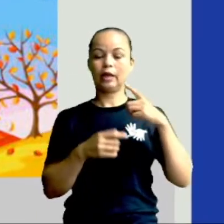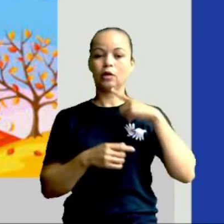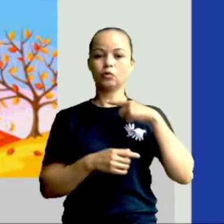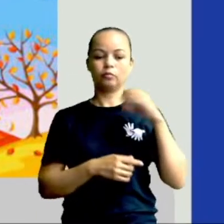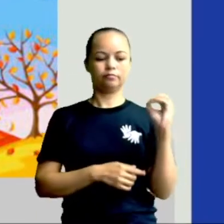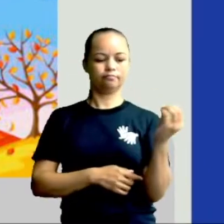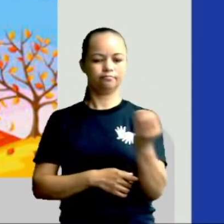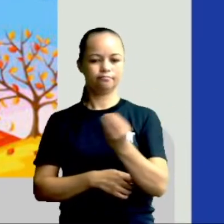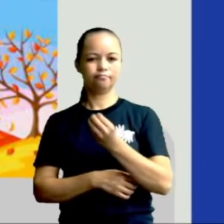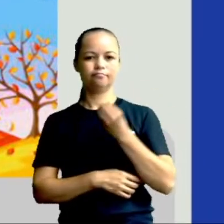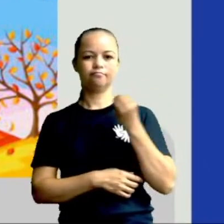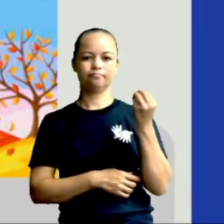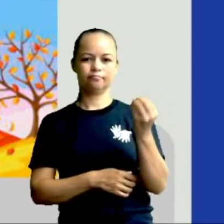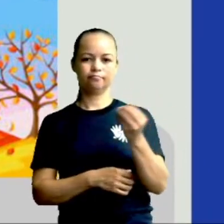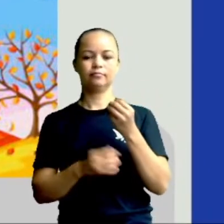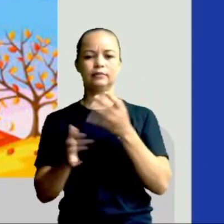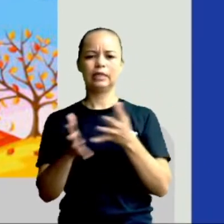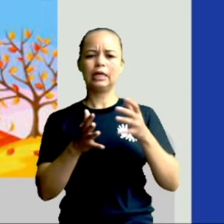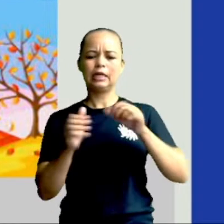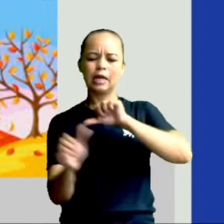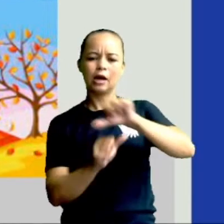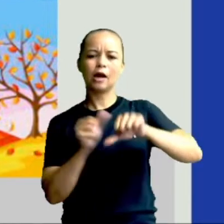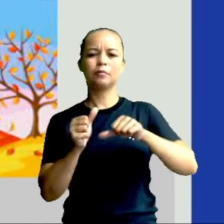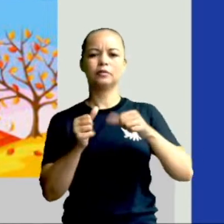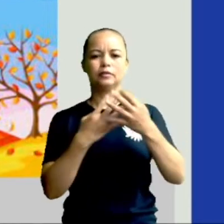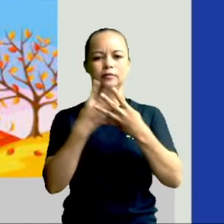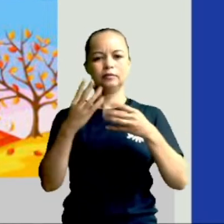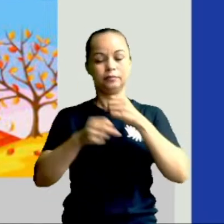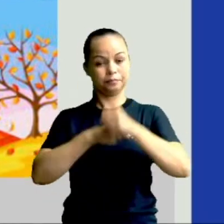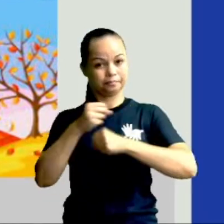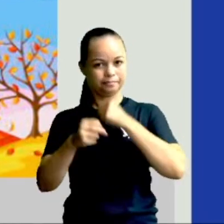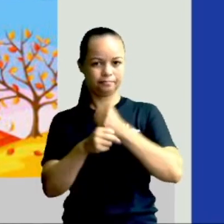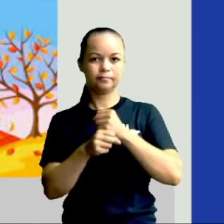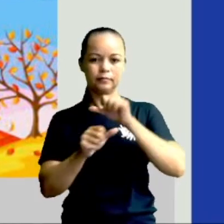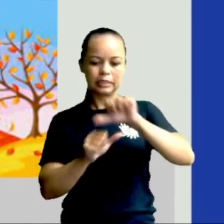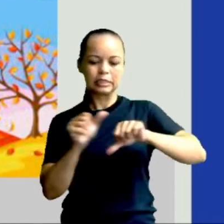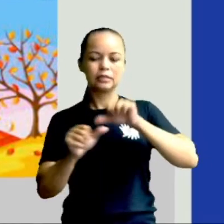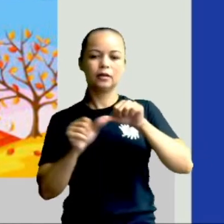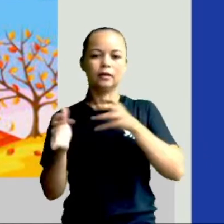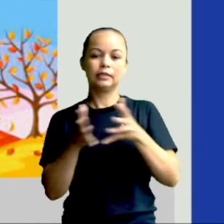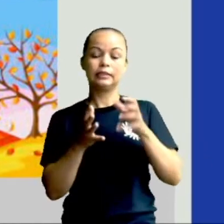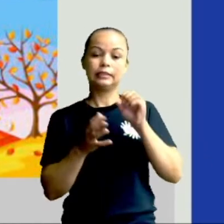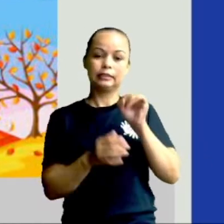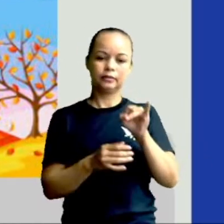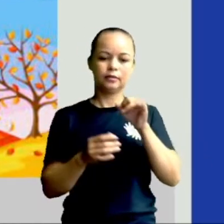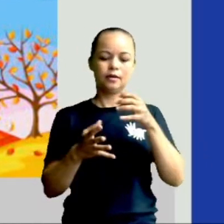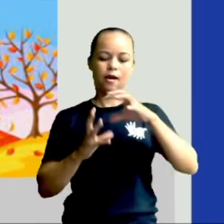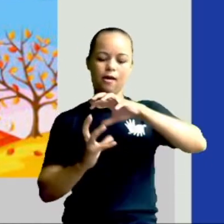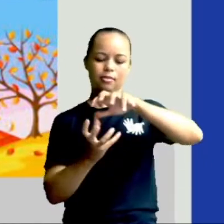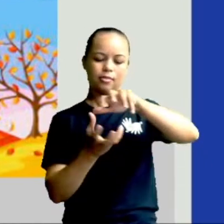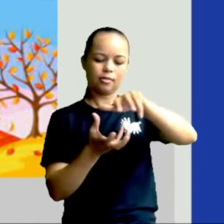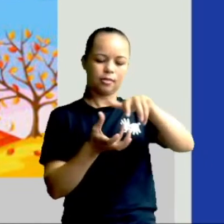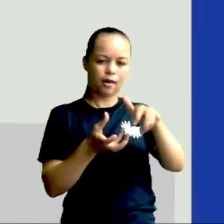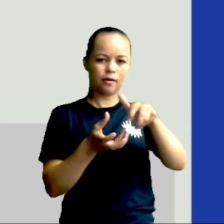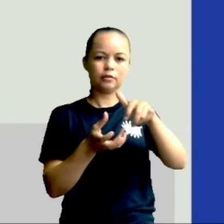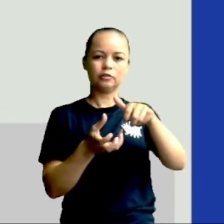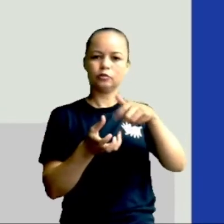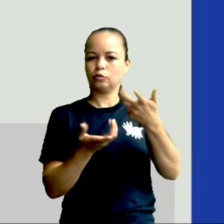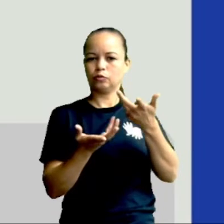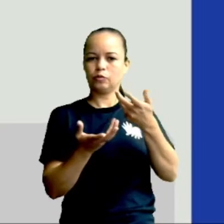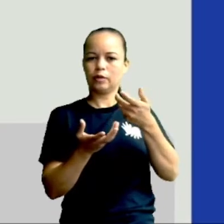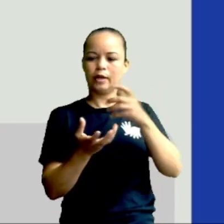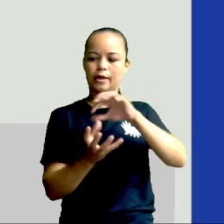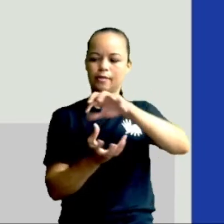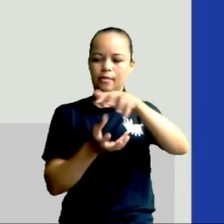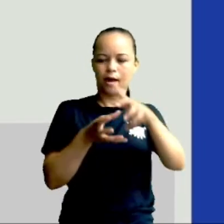consequência é a mudança das estações do ano. Se a Terra não se inclinasse em seu eixo, não existiriam as estações.